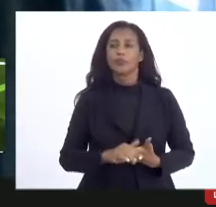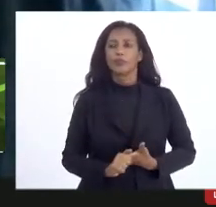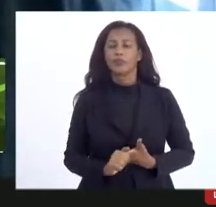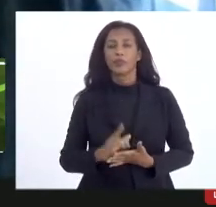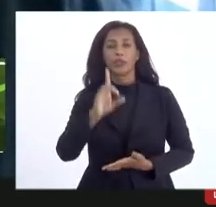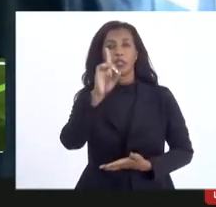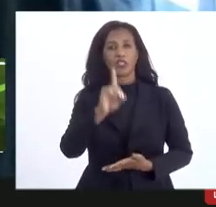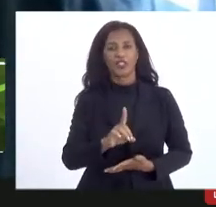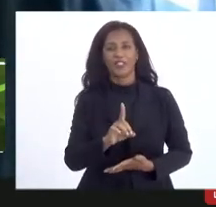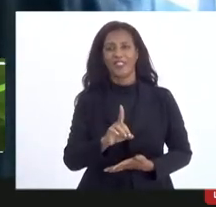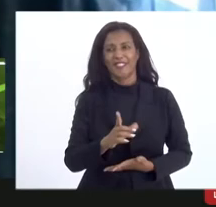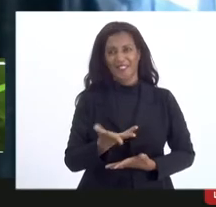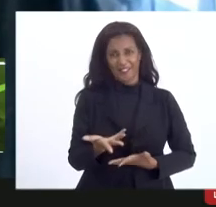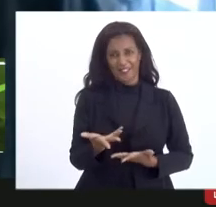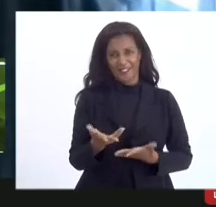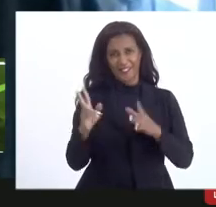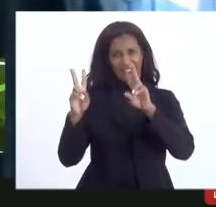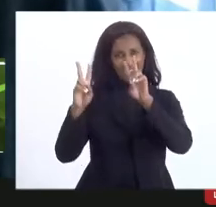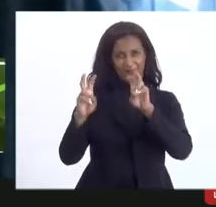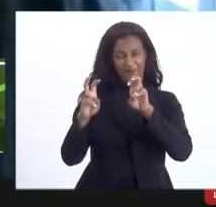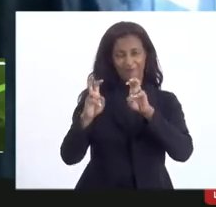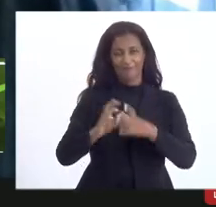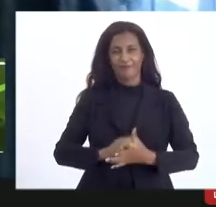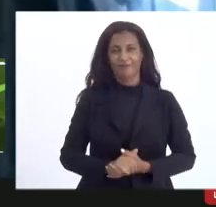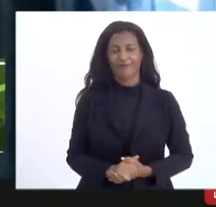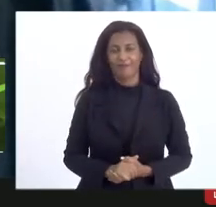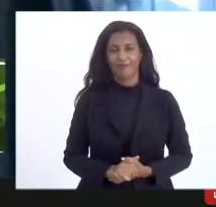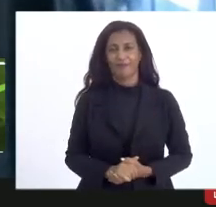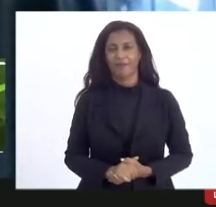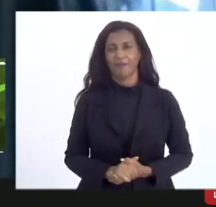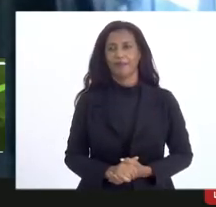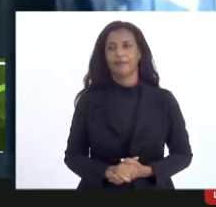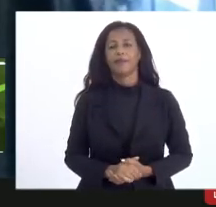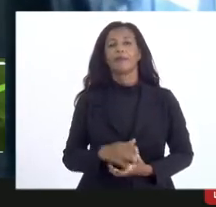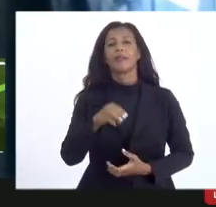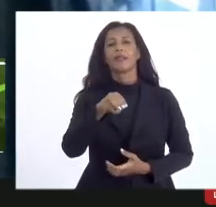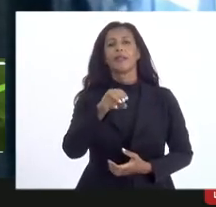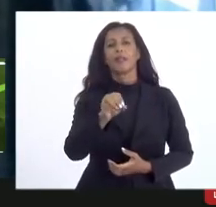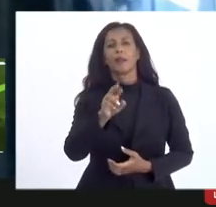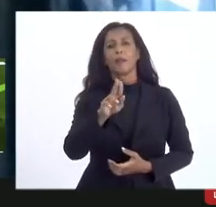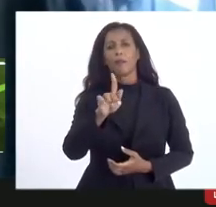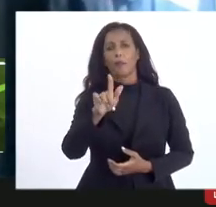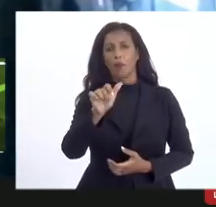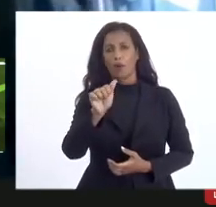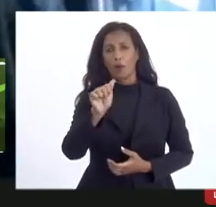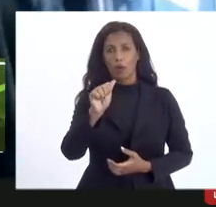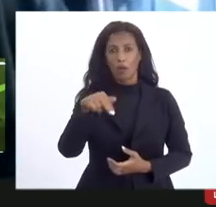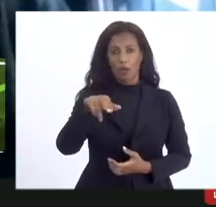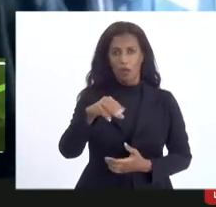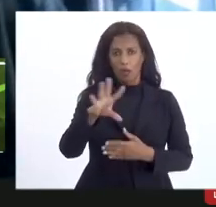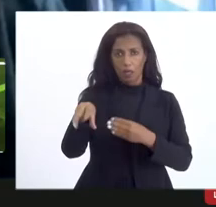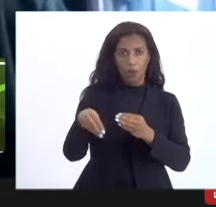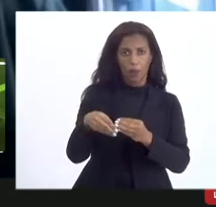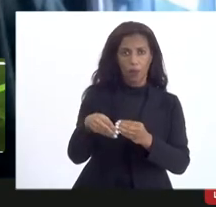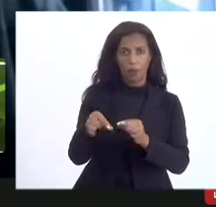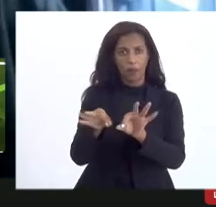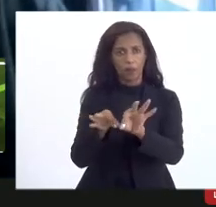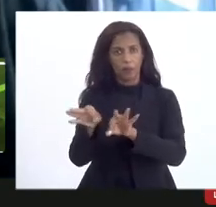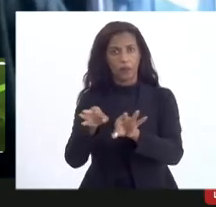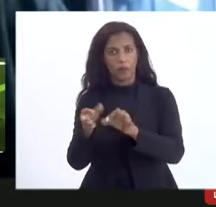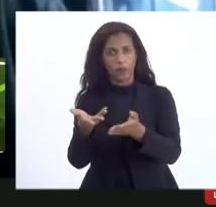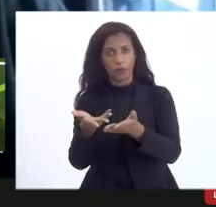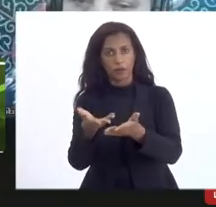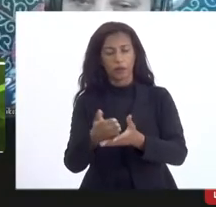direitos autorais nesse tema então vamos lá Morgana você quer agora fazer uma complementada do projeto